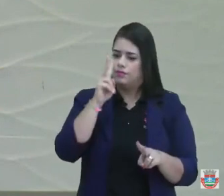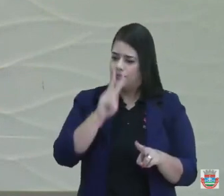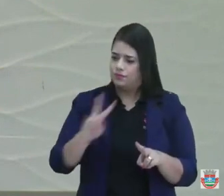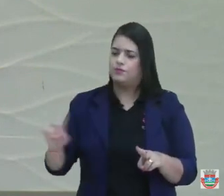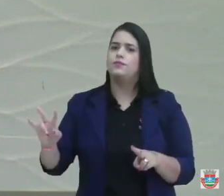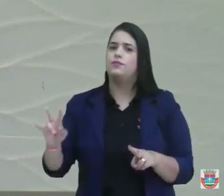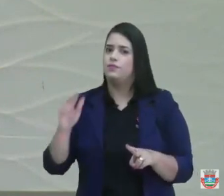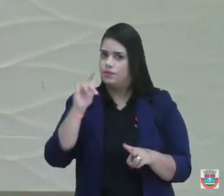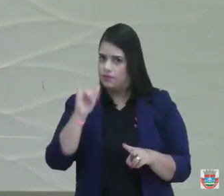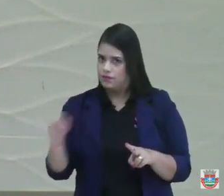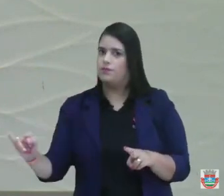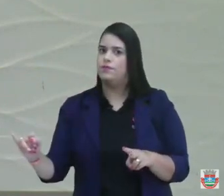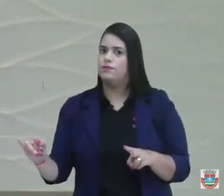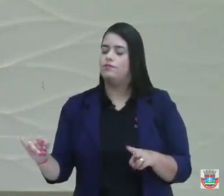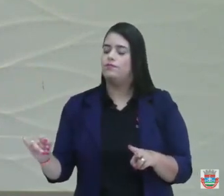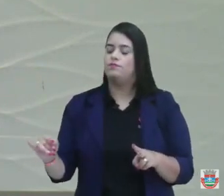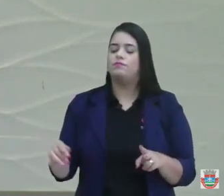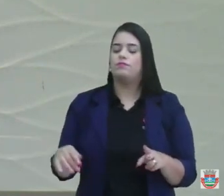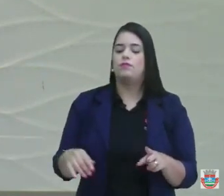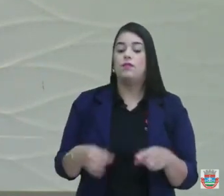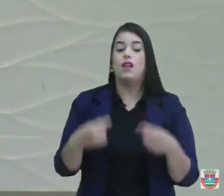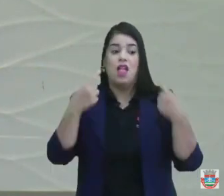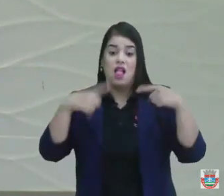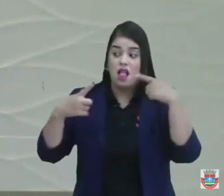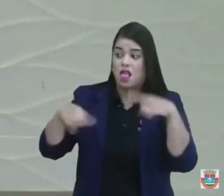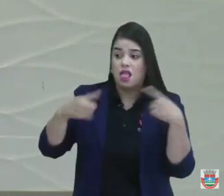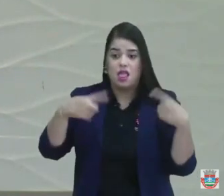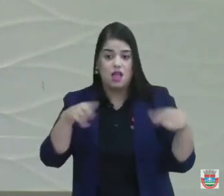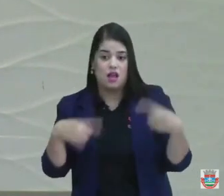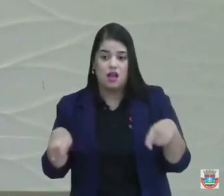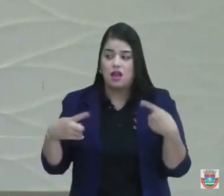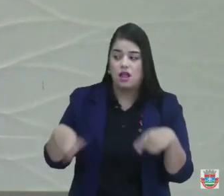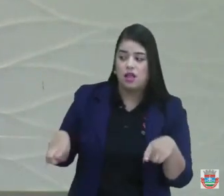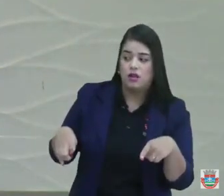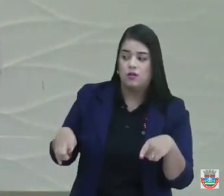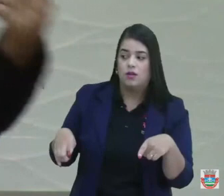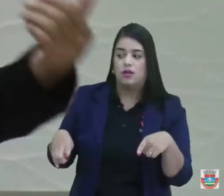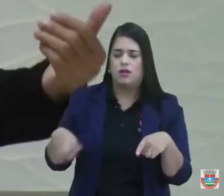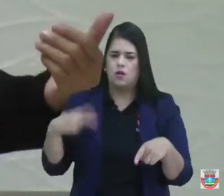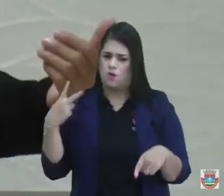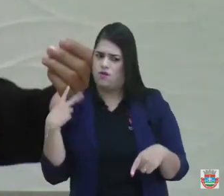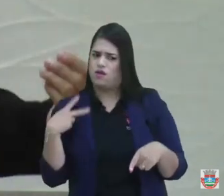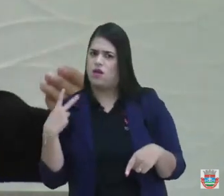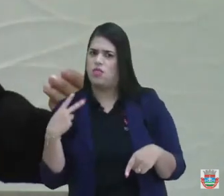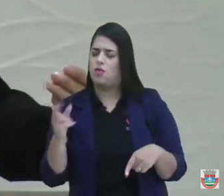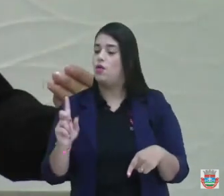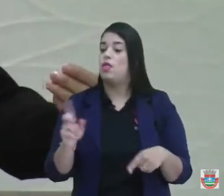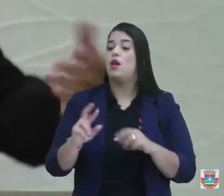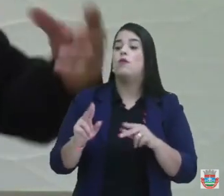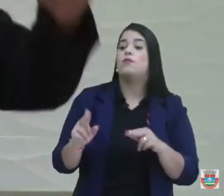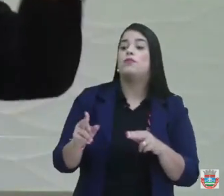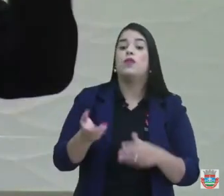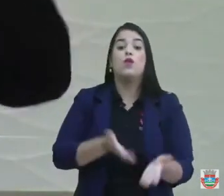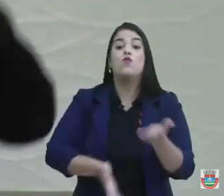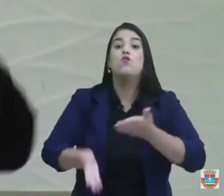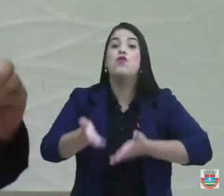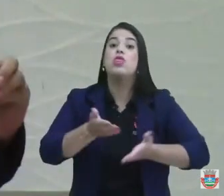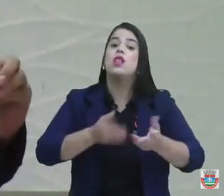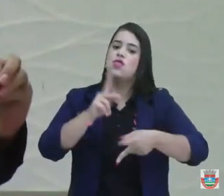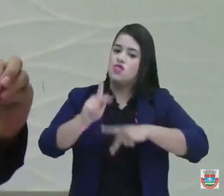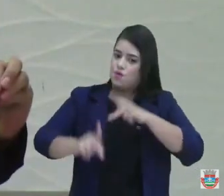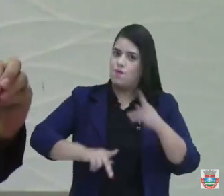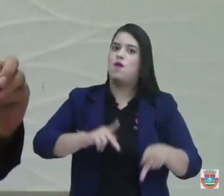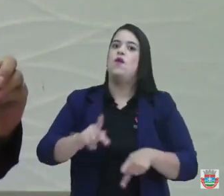estrada. É assim que se faz, quando se reclama, a gente aqui não está reclamando por um vereador, a gente aqui está atendendo a nossa população, é a reclamação da